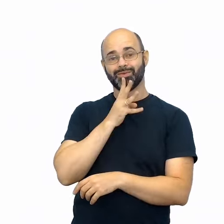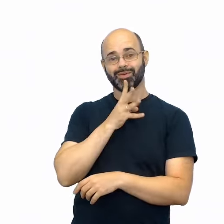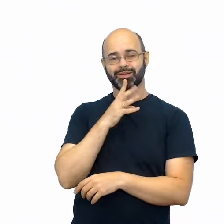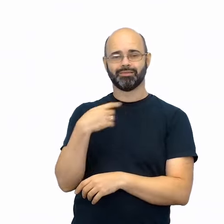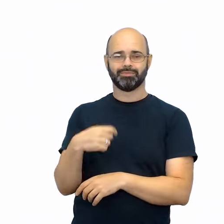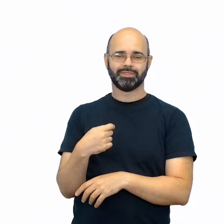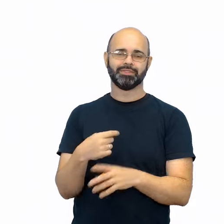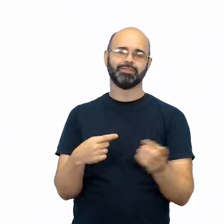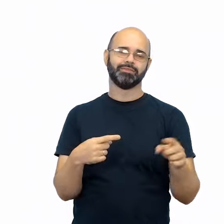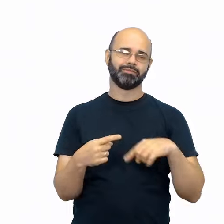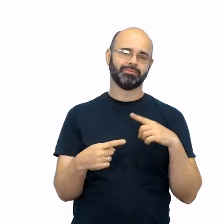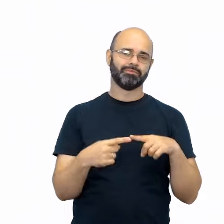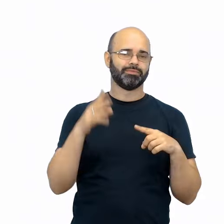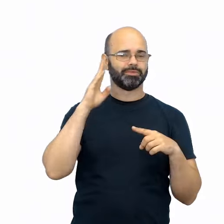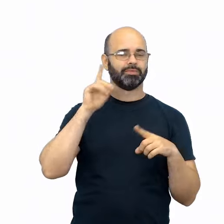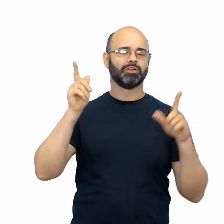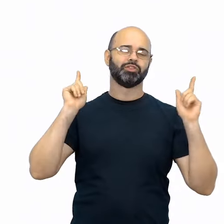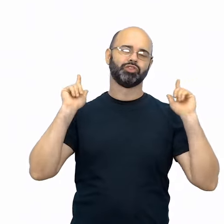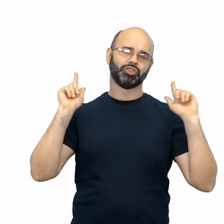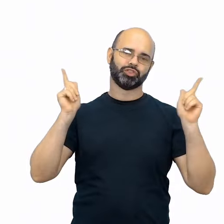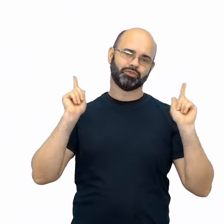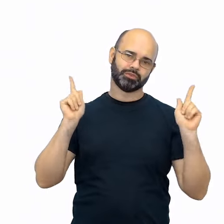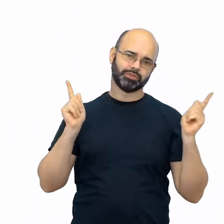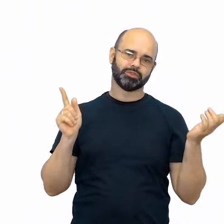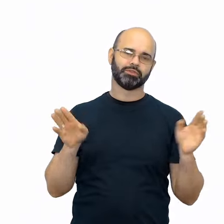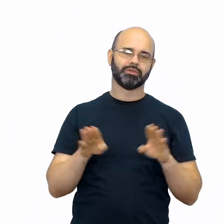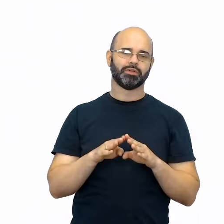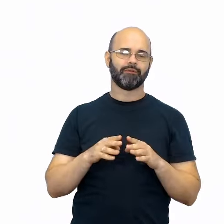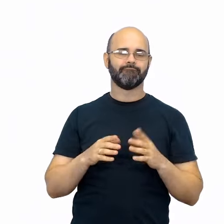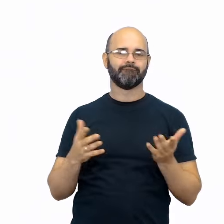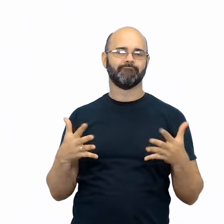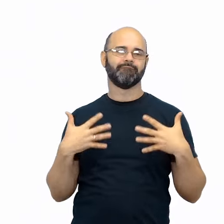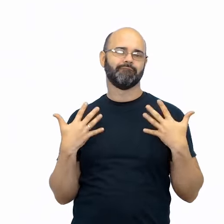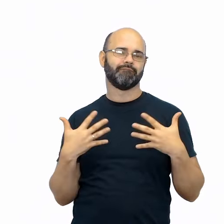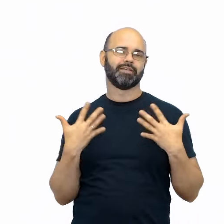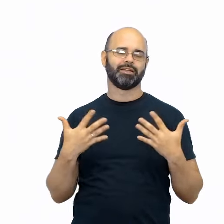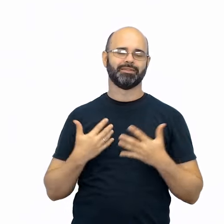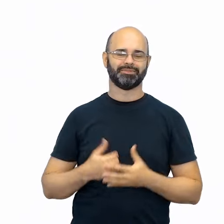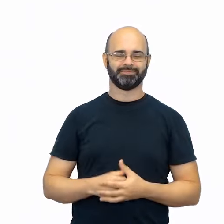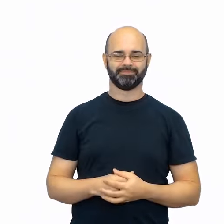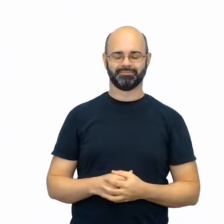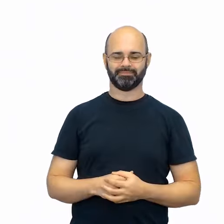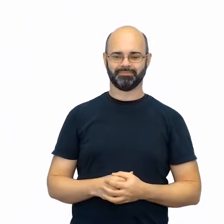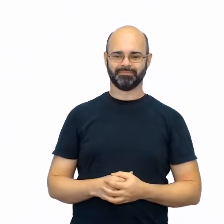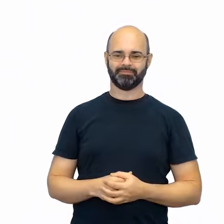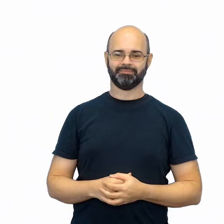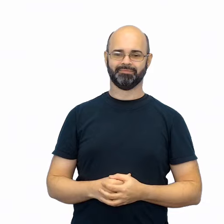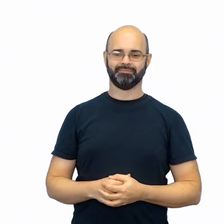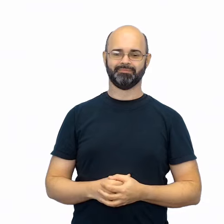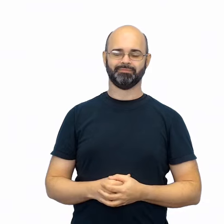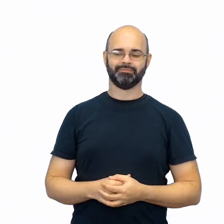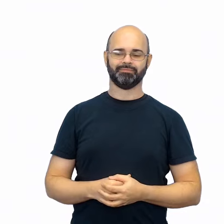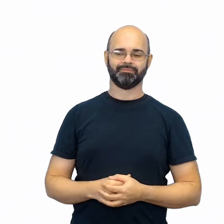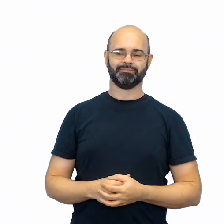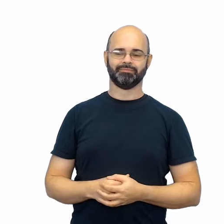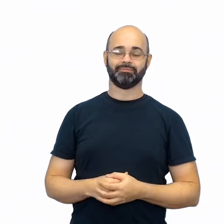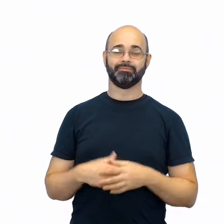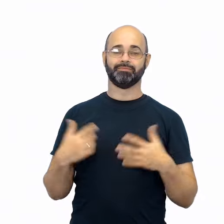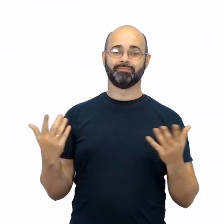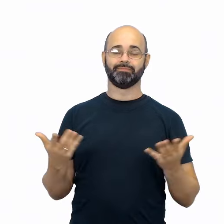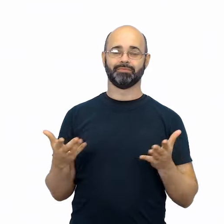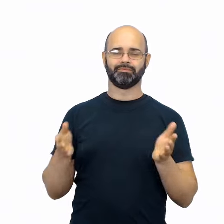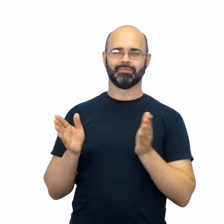o propósito maior é a diversão e o entretenimento. Agora, vamos conhecer as propostas de cada